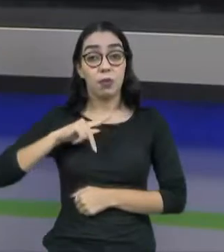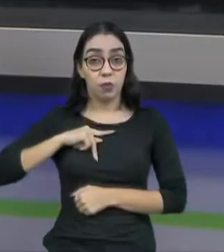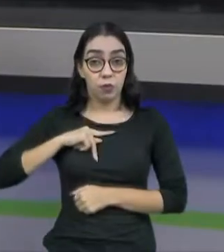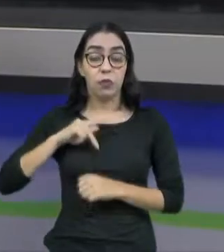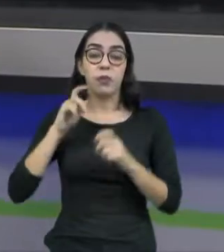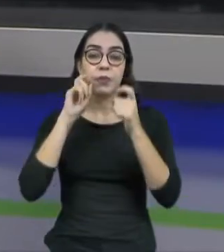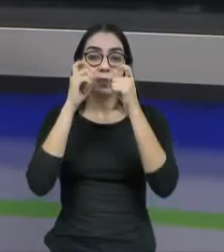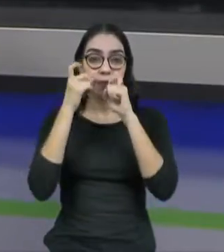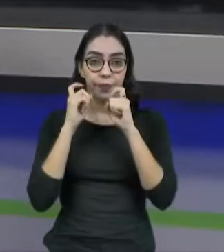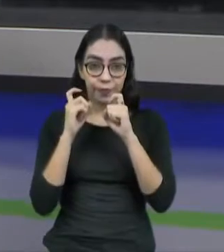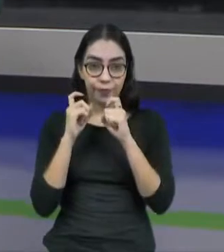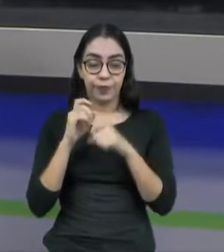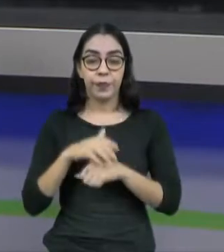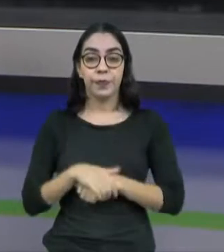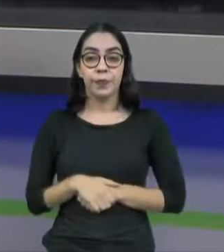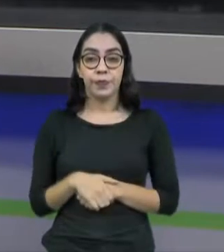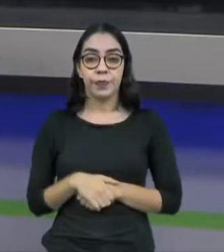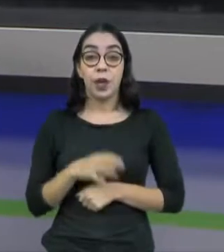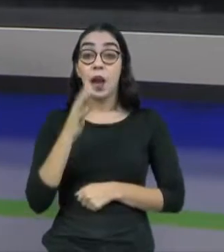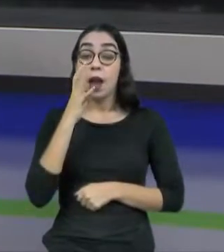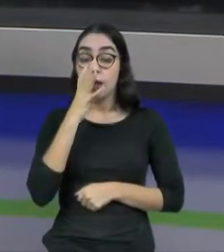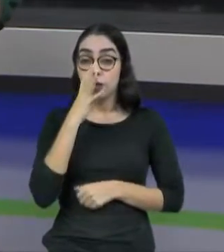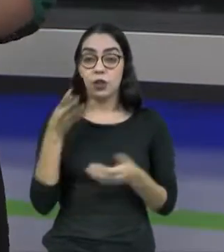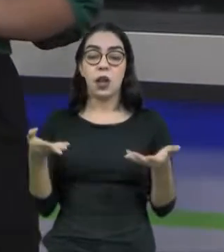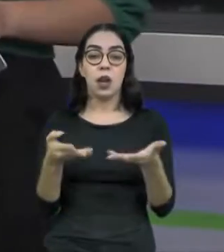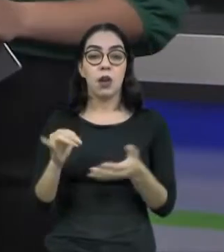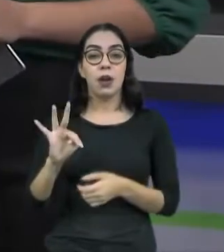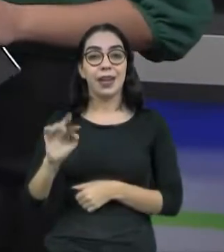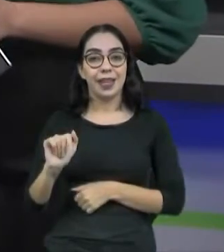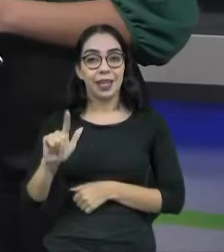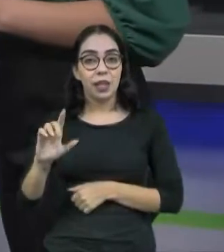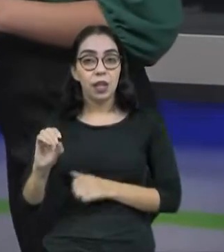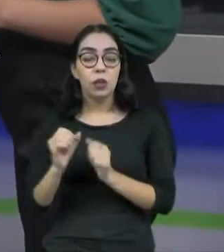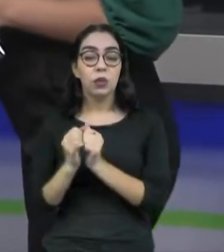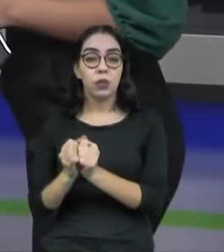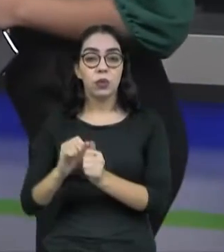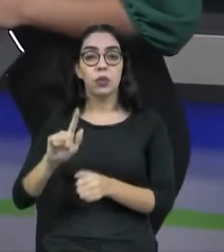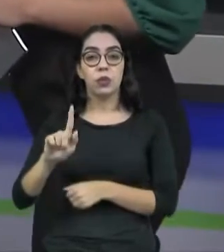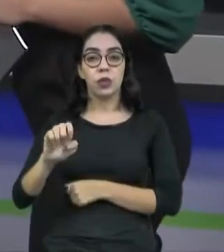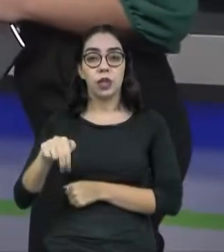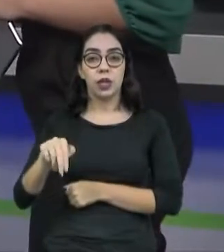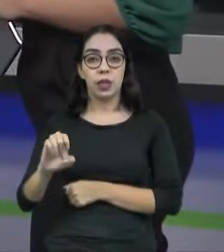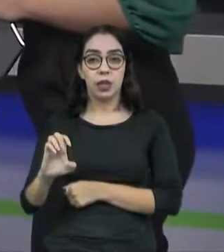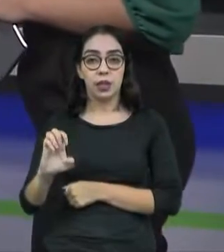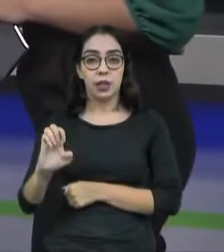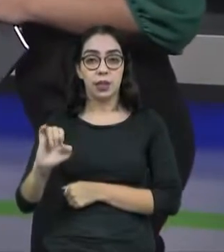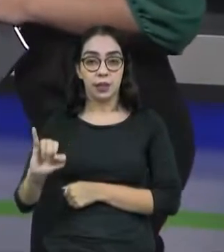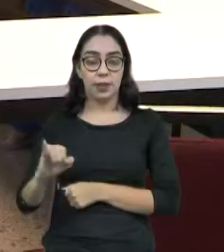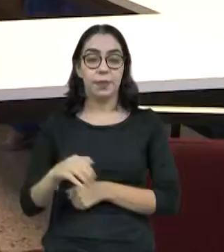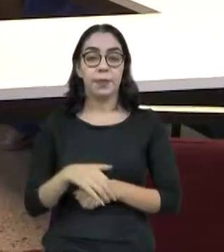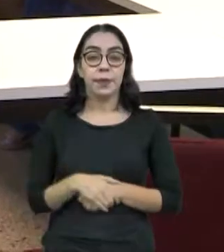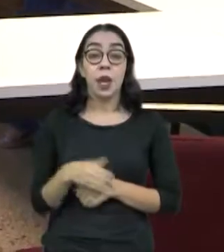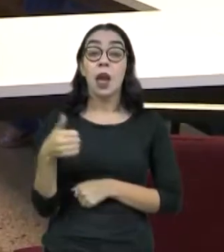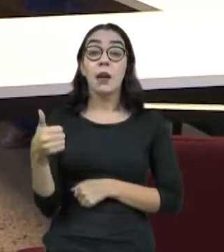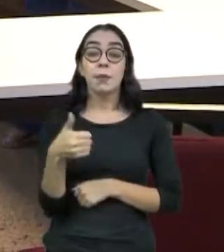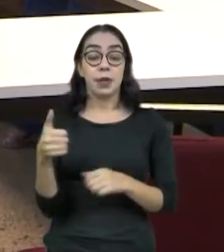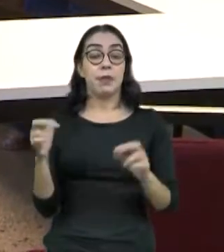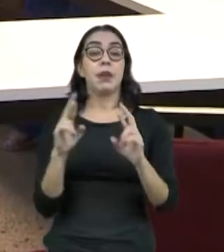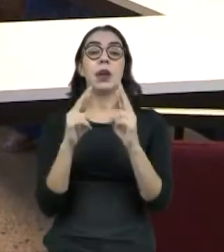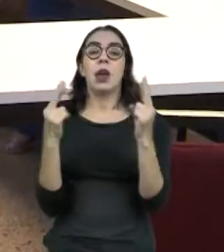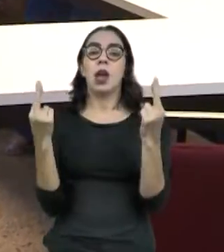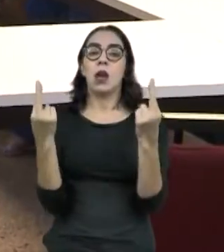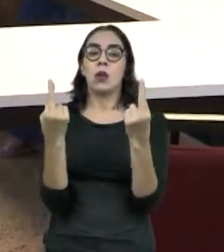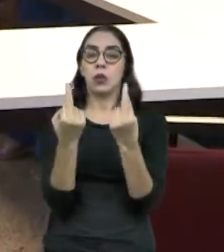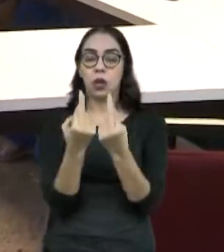Acompanhe na reportagem de Ítalo Nunes e Genesir Filho. Esta é a primeira reunião do Fórum Permanente para a